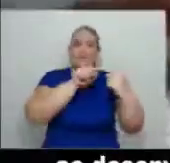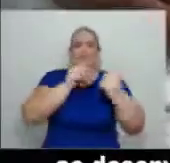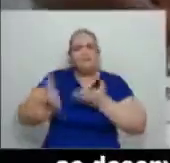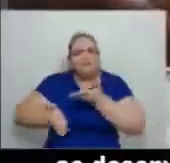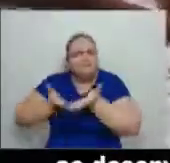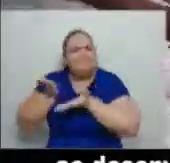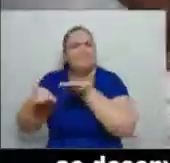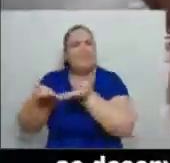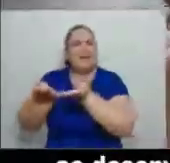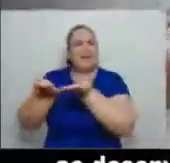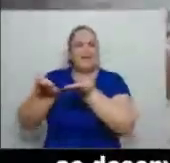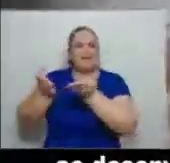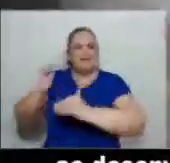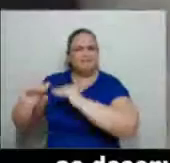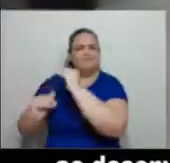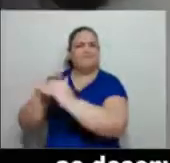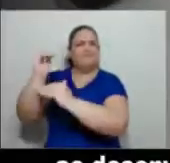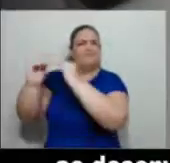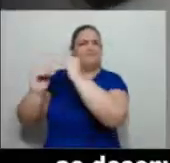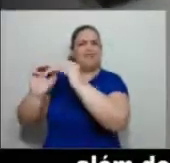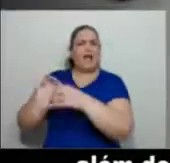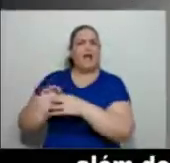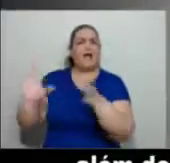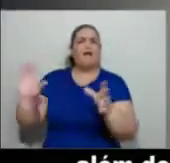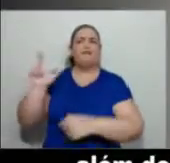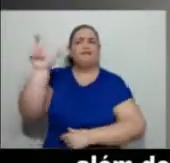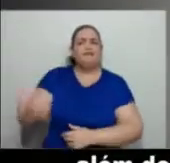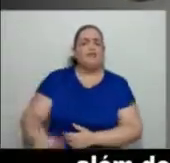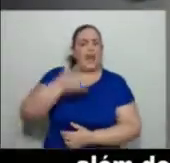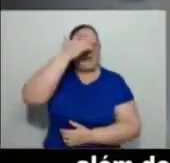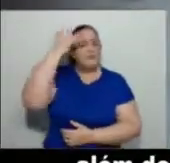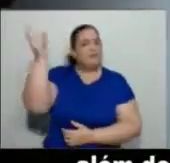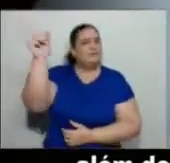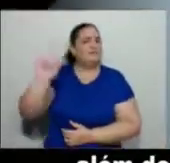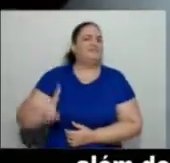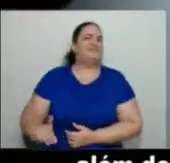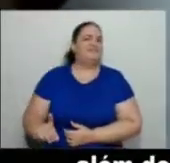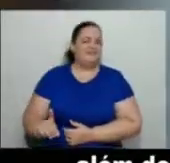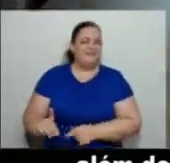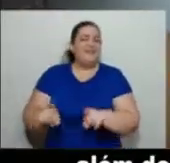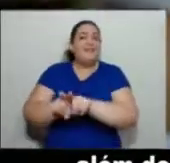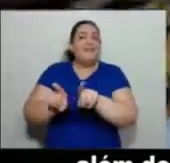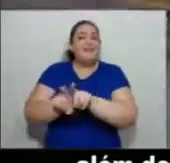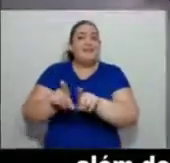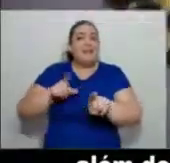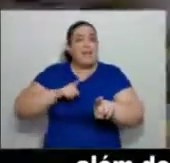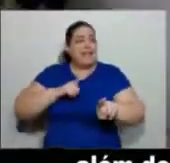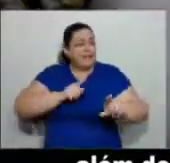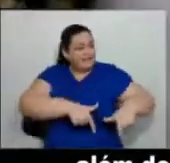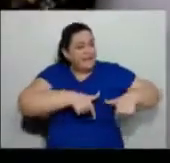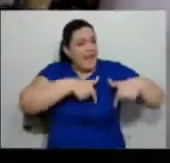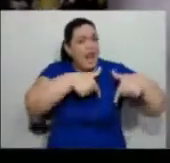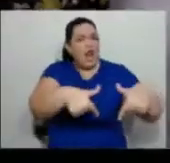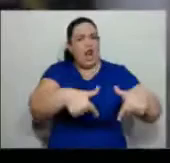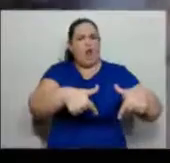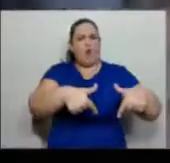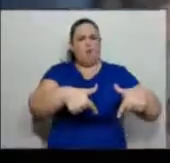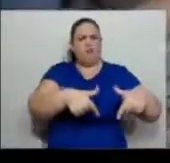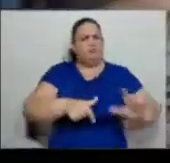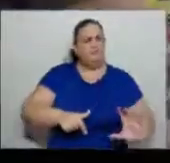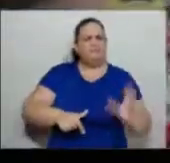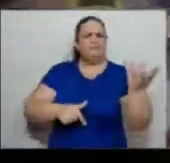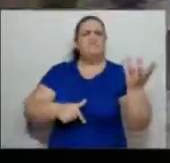desenvolvimento e autonomia das pessoas com deficiência, além de promover e articular ações em defesa de direitos